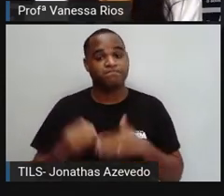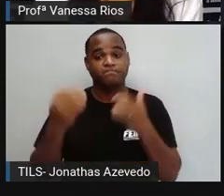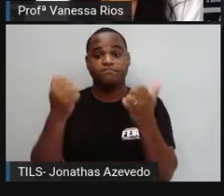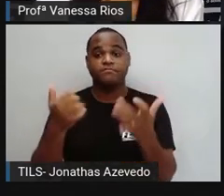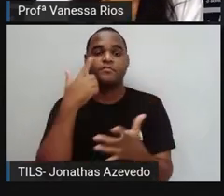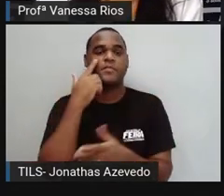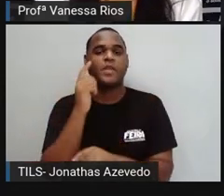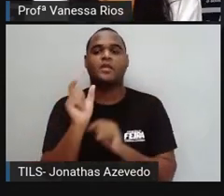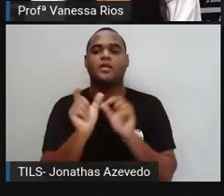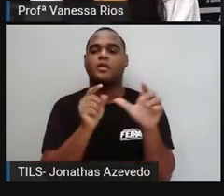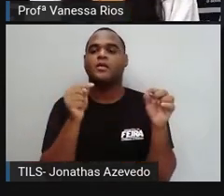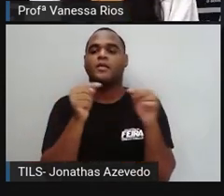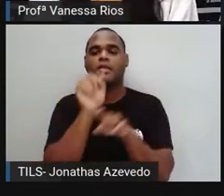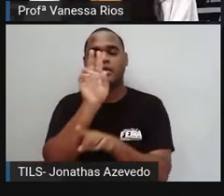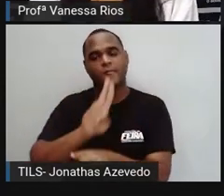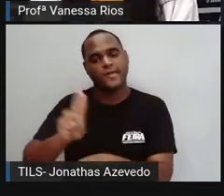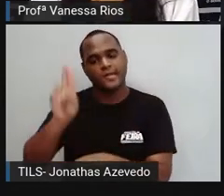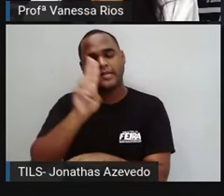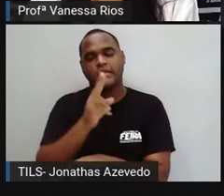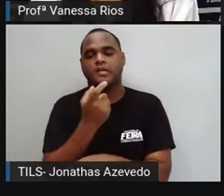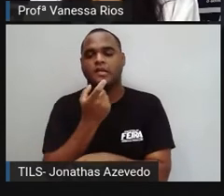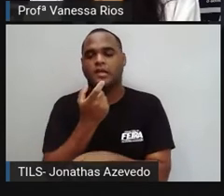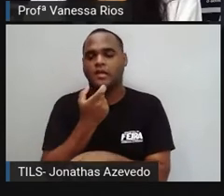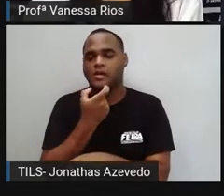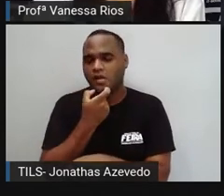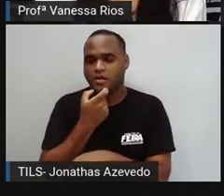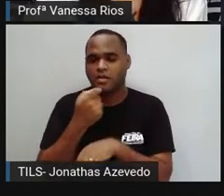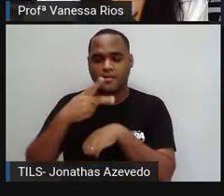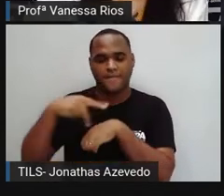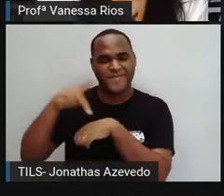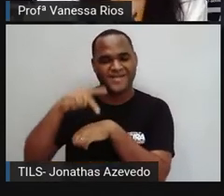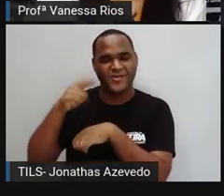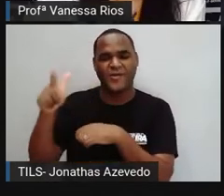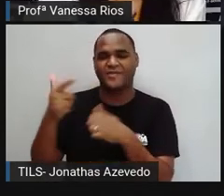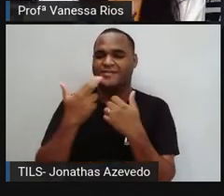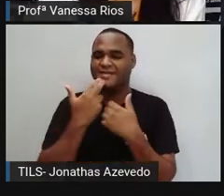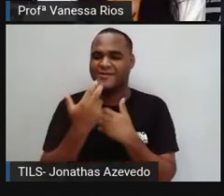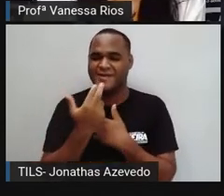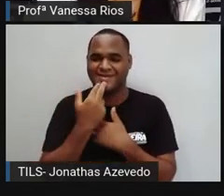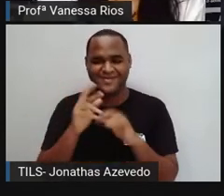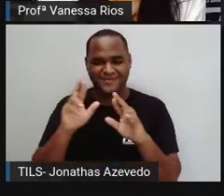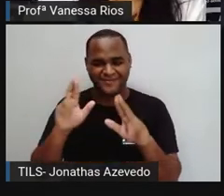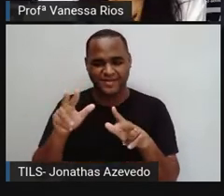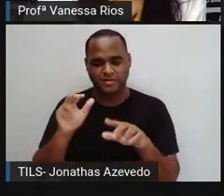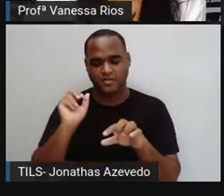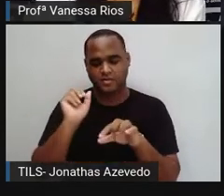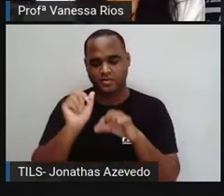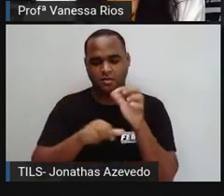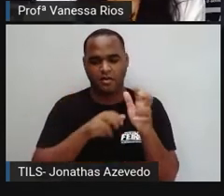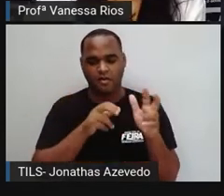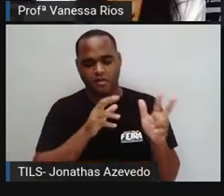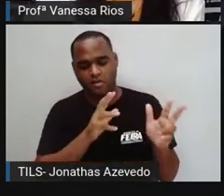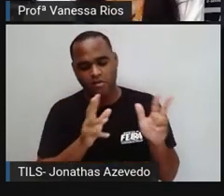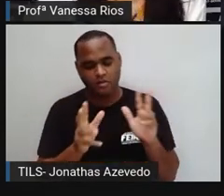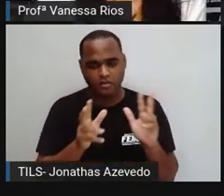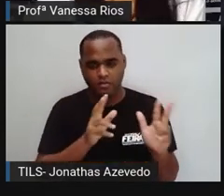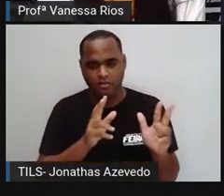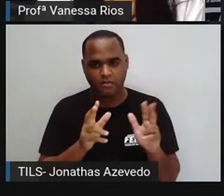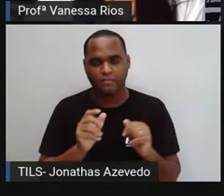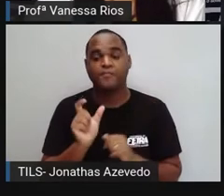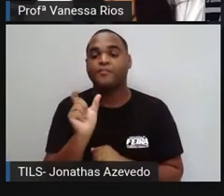nesse fenômeno de utilizar uma palavra que pertence a outra língua e vai transformá-la aí numa gíria, numa expressão.